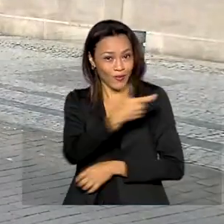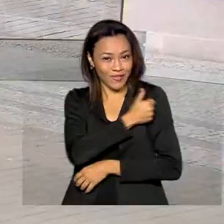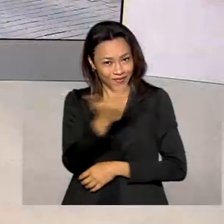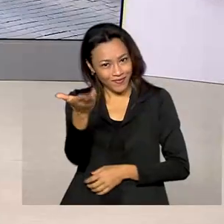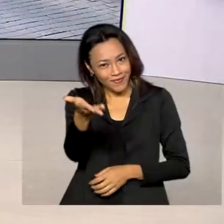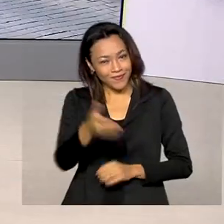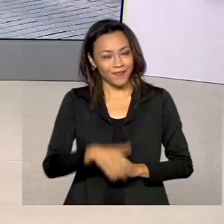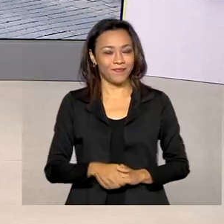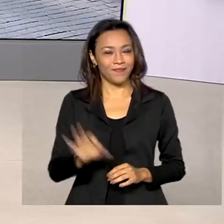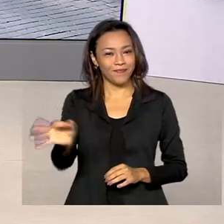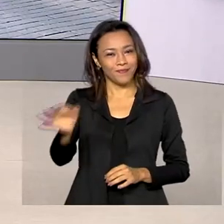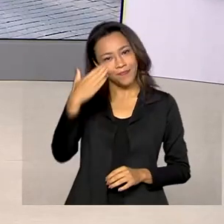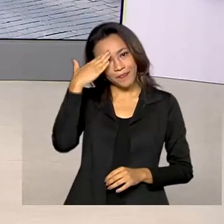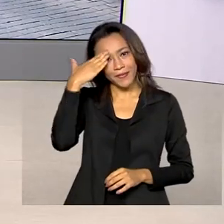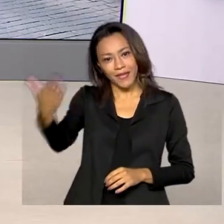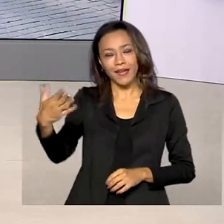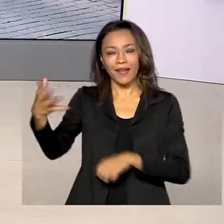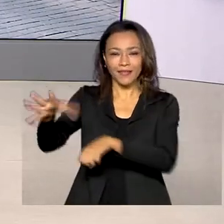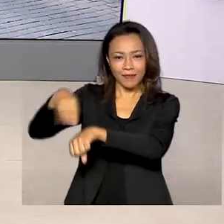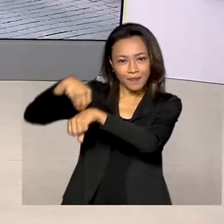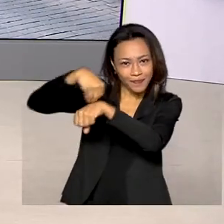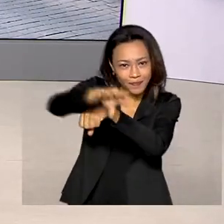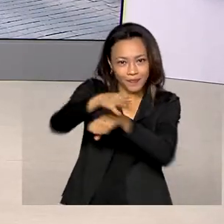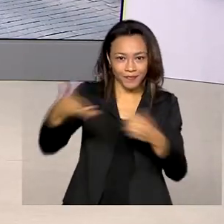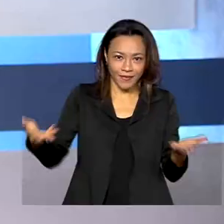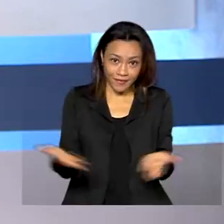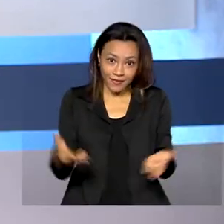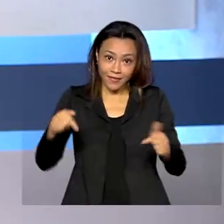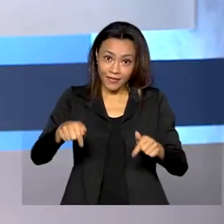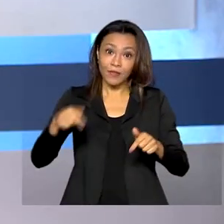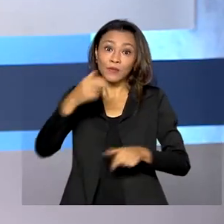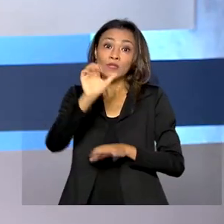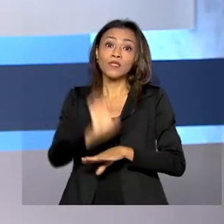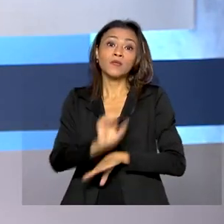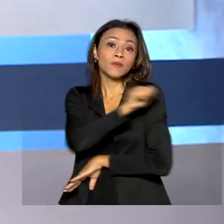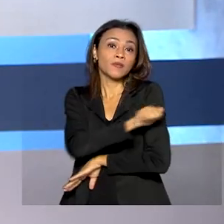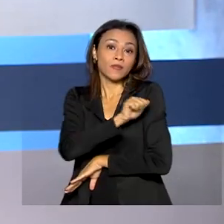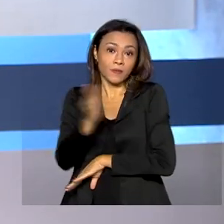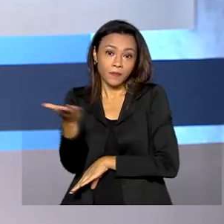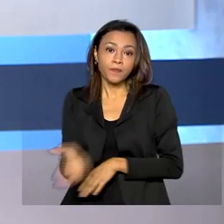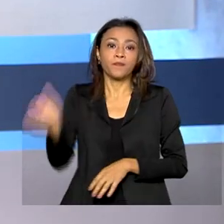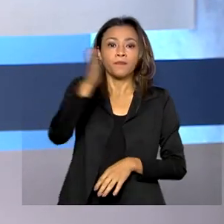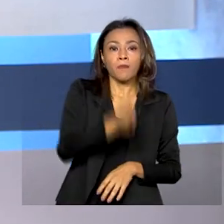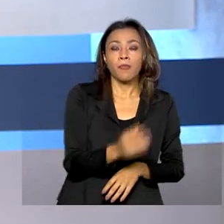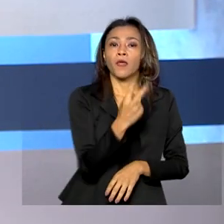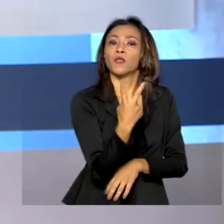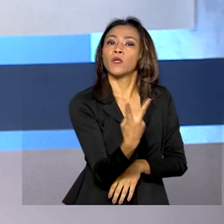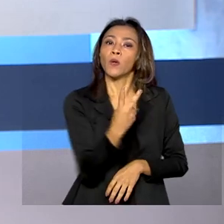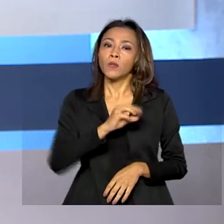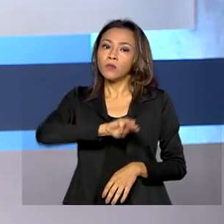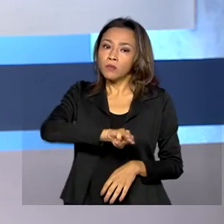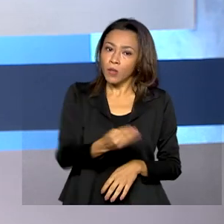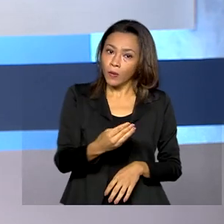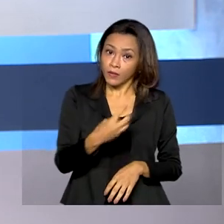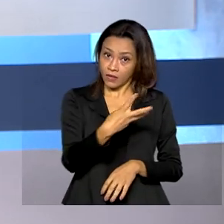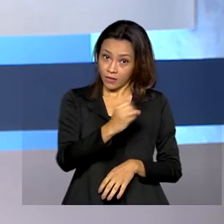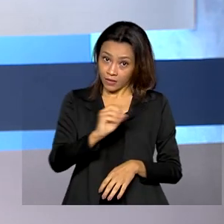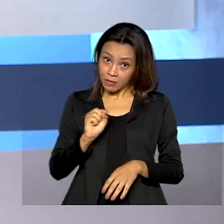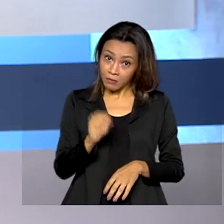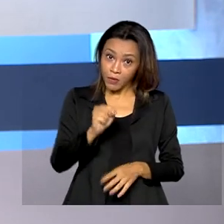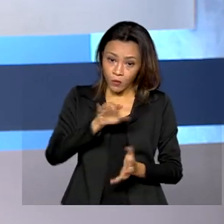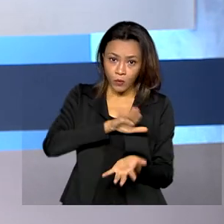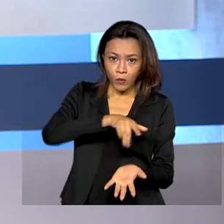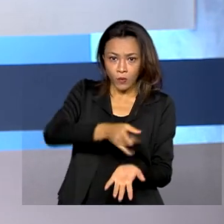Tá certo, Tiago. Muito obrigada pelas suas informações ao vivo, direto do Rio de Janeiro. E 2 milhões e 300 mil kits de